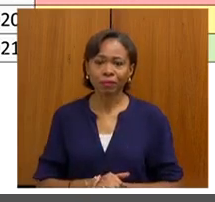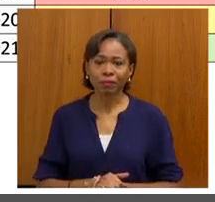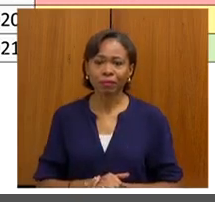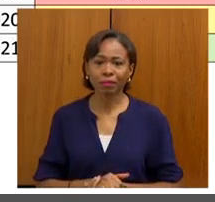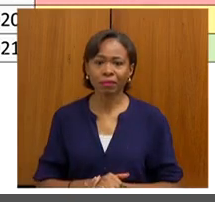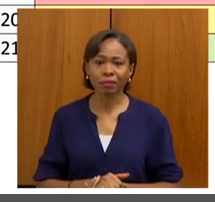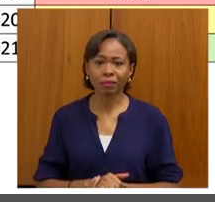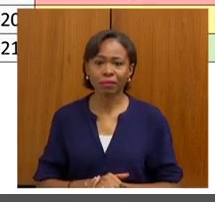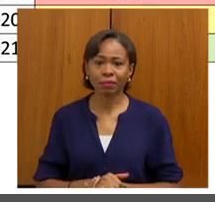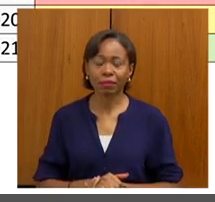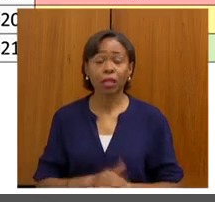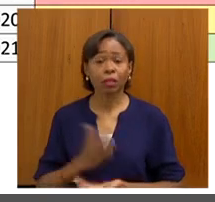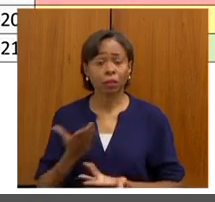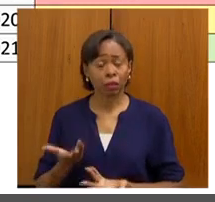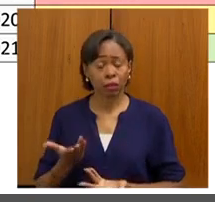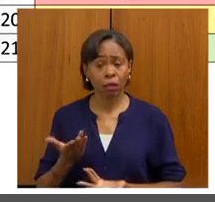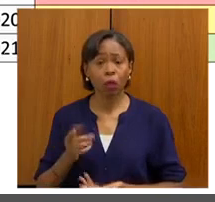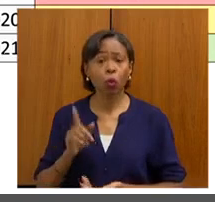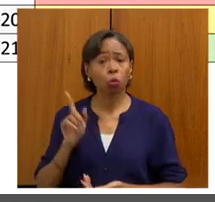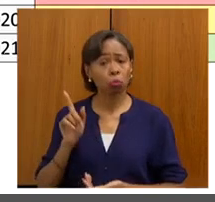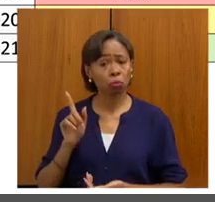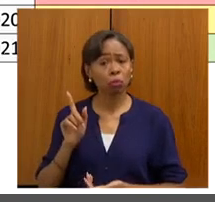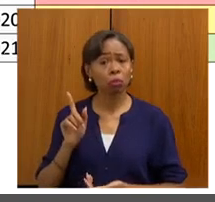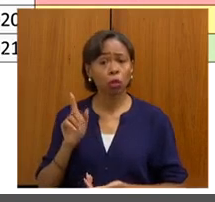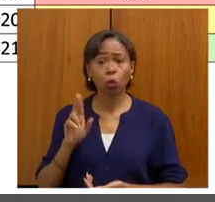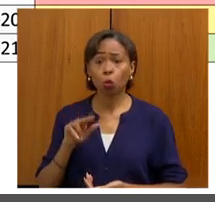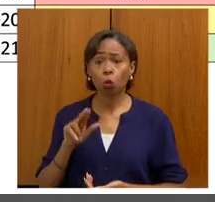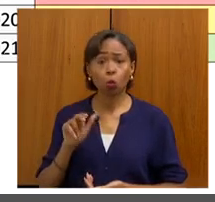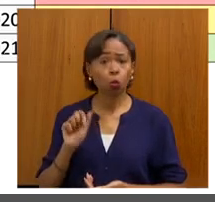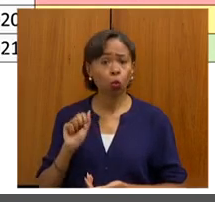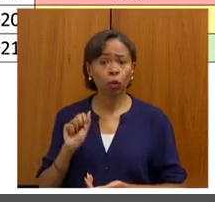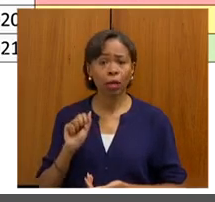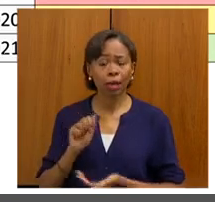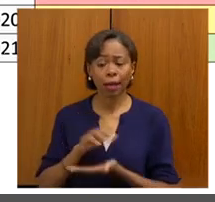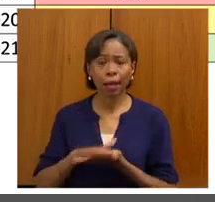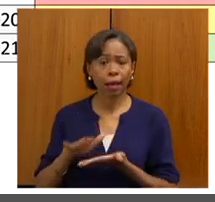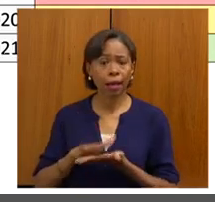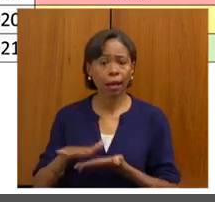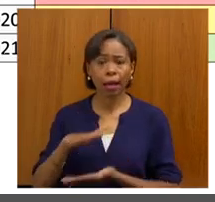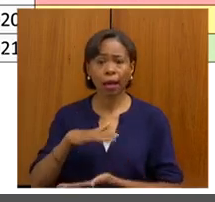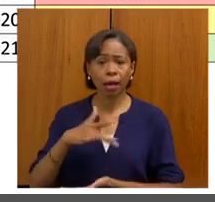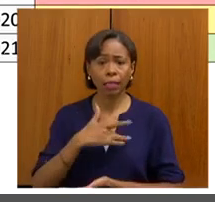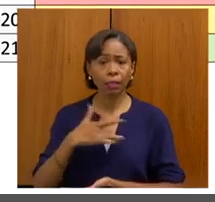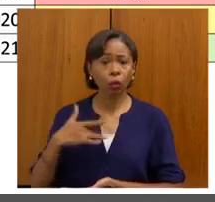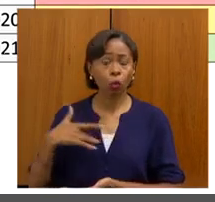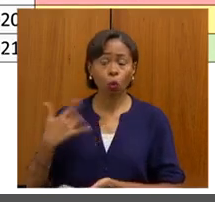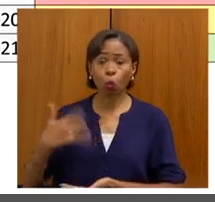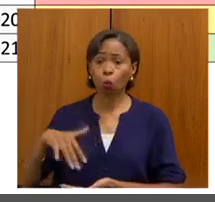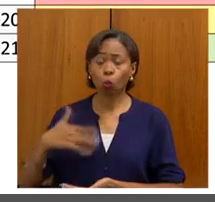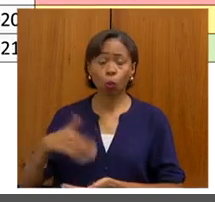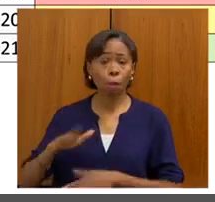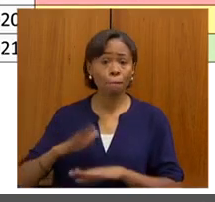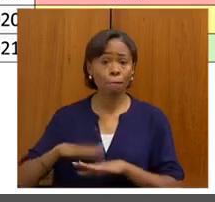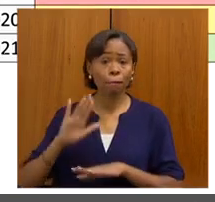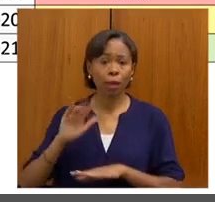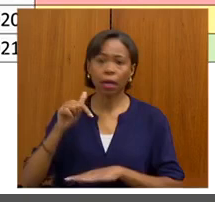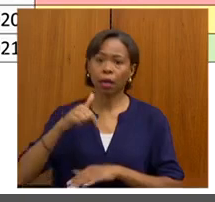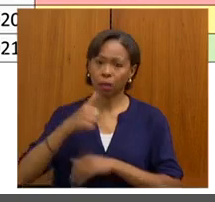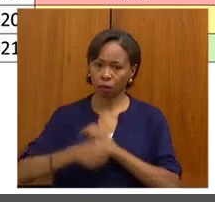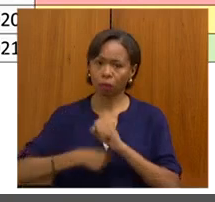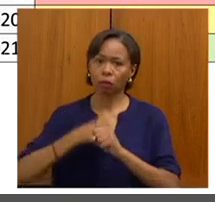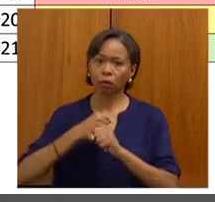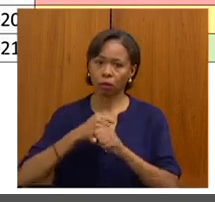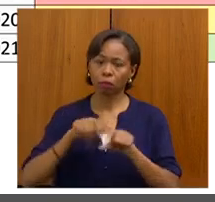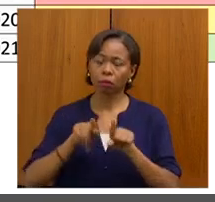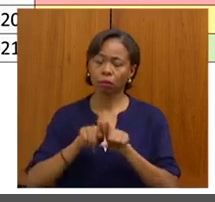seja, nunca se gastou tanto com saúde. E esse ano vai ser a mesma coisa. Não está vinculado à Covid. Não é